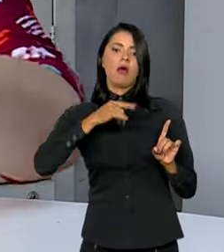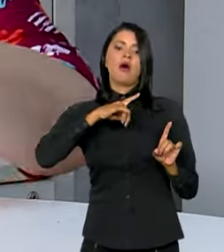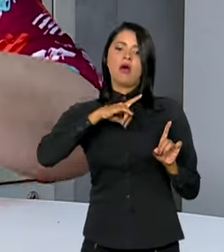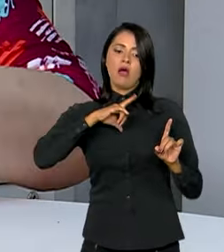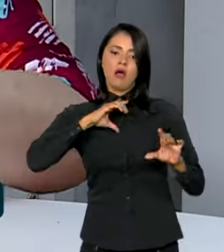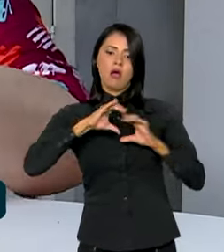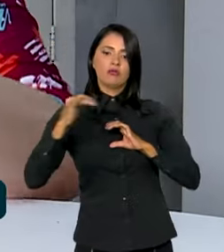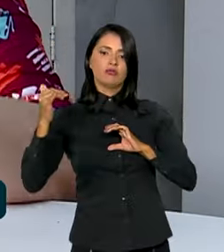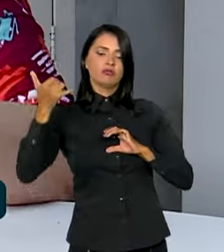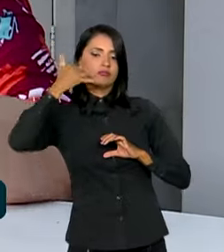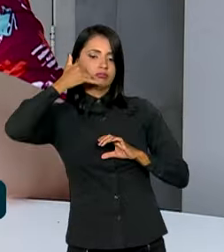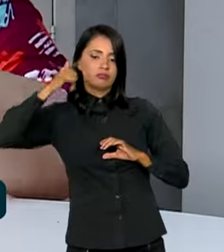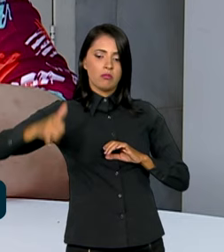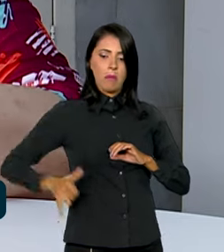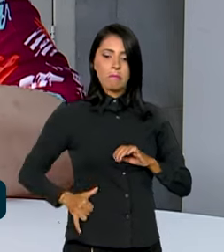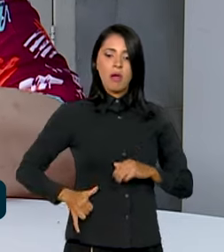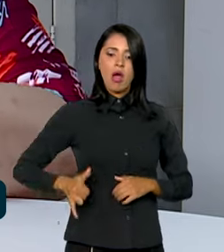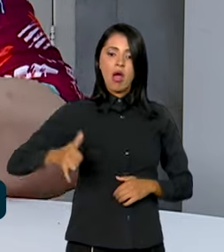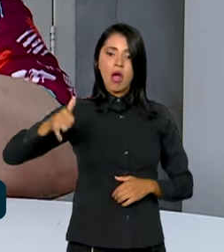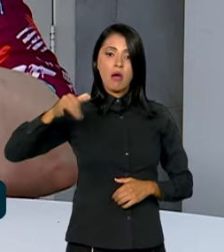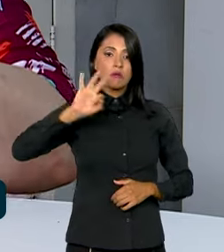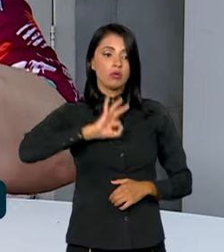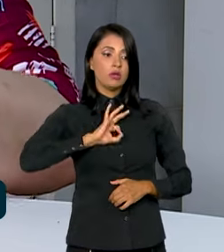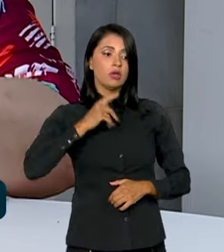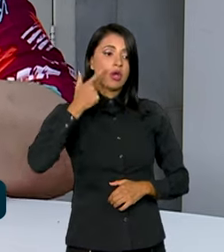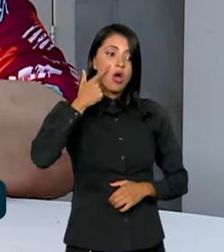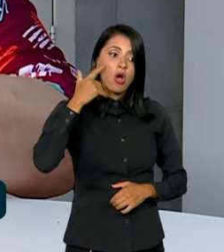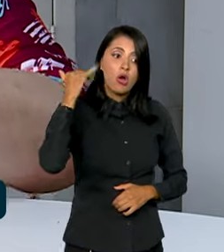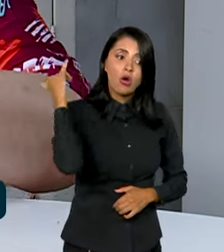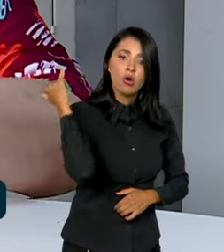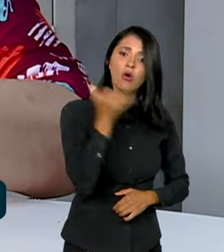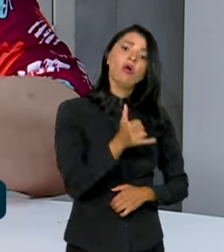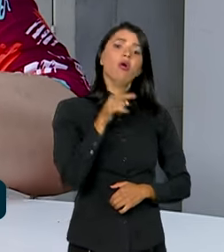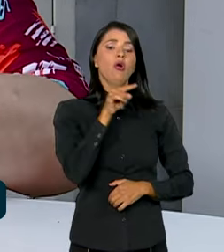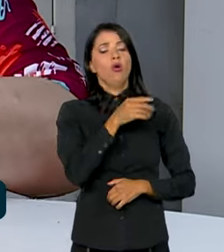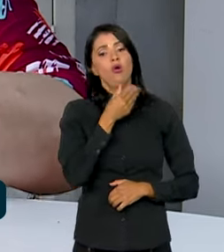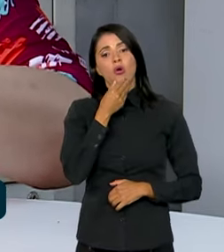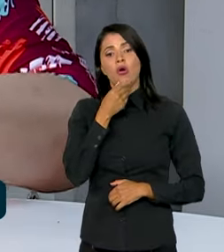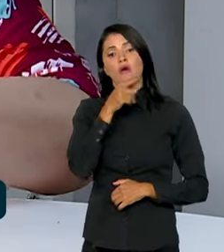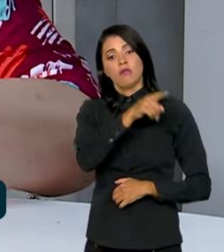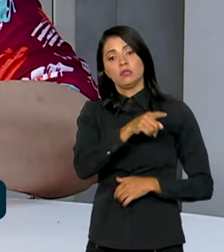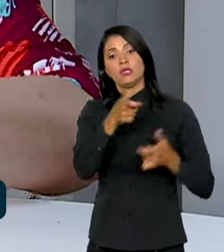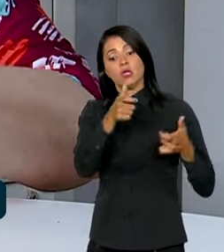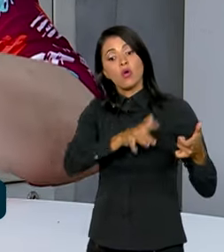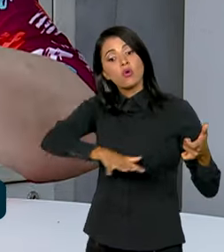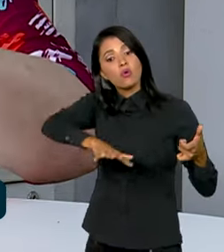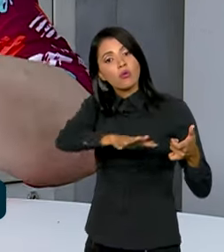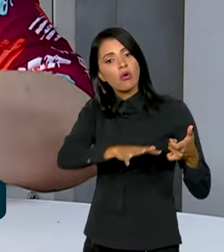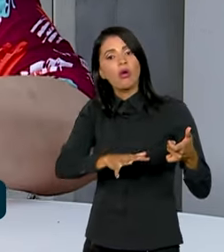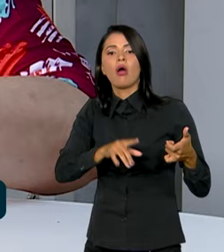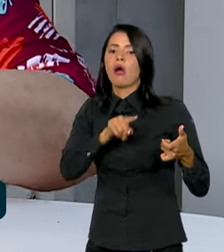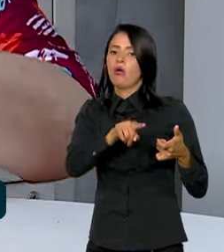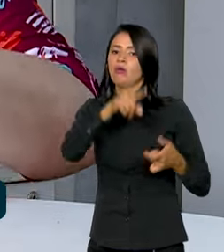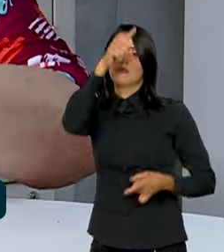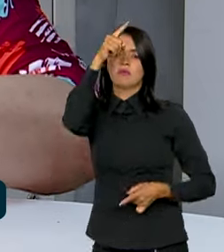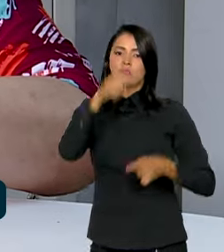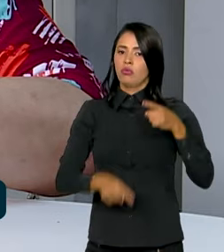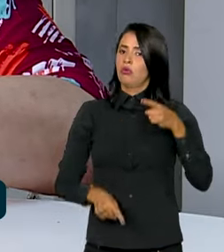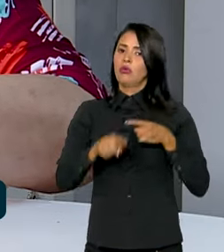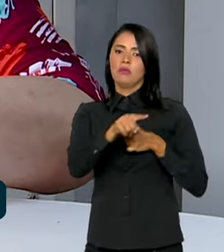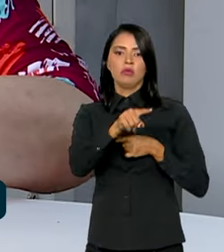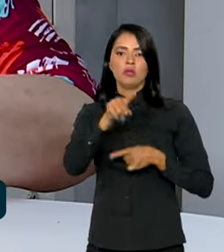comunicação, um telefonema da polícia, informando o agressor que ele está numa área proibida,